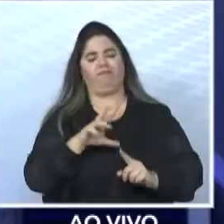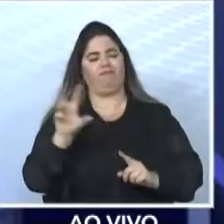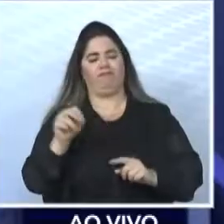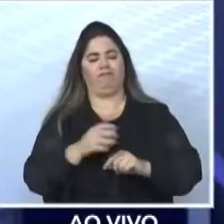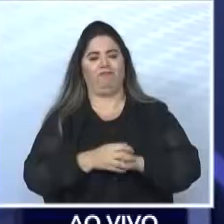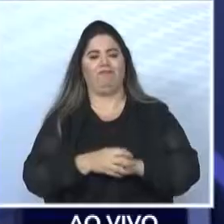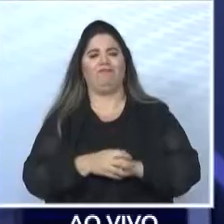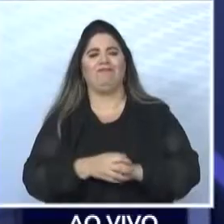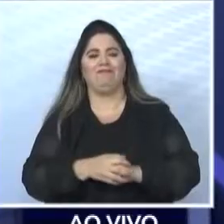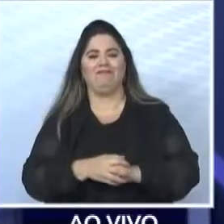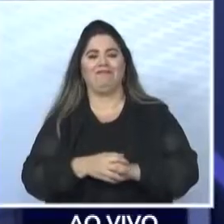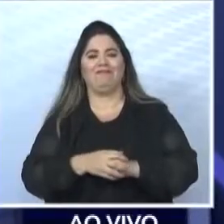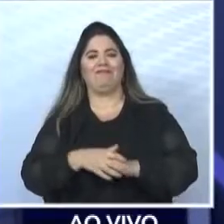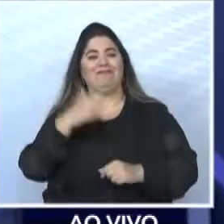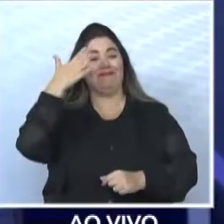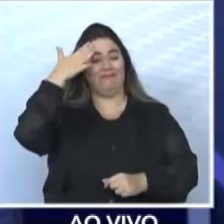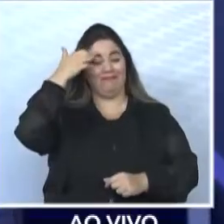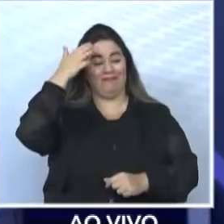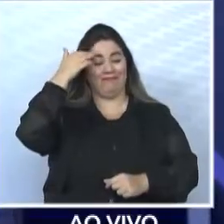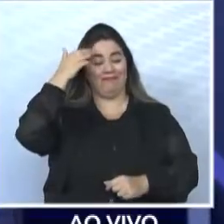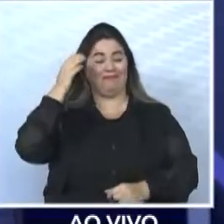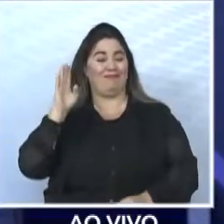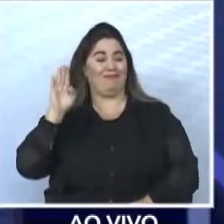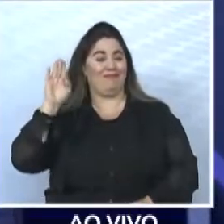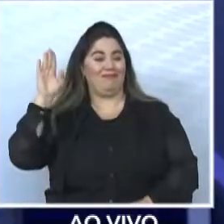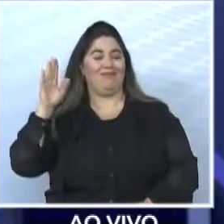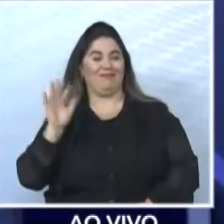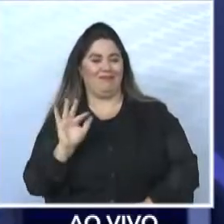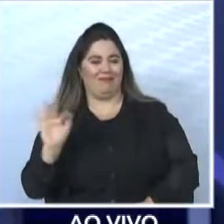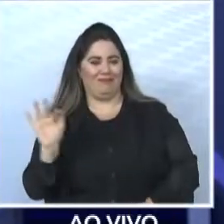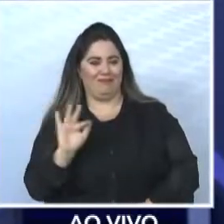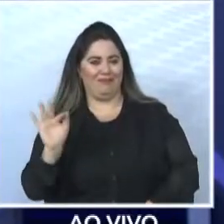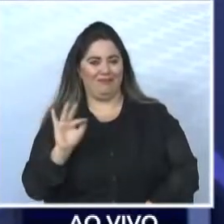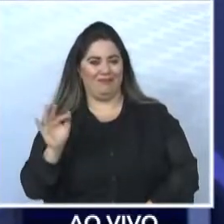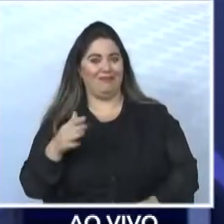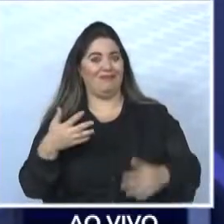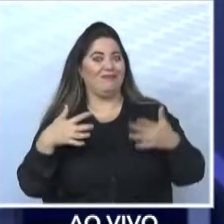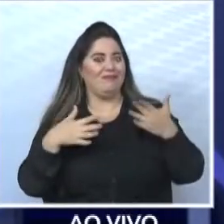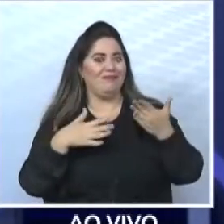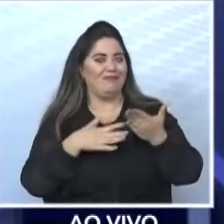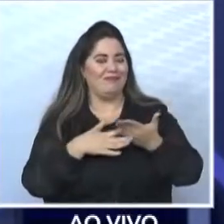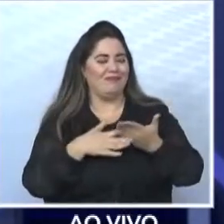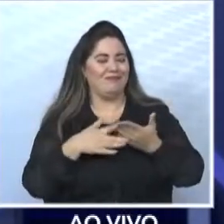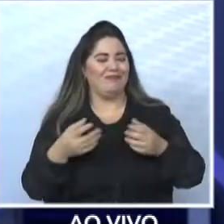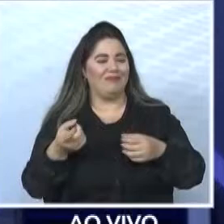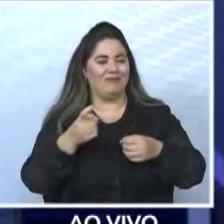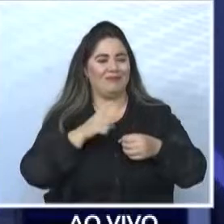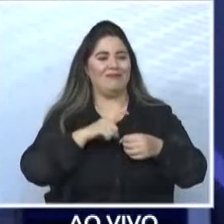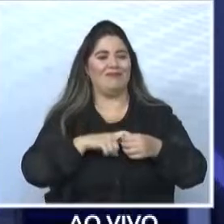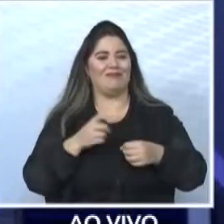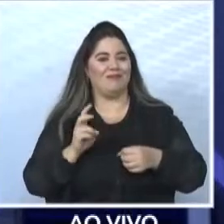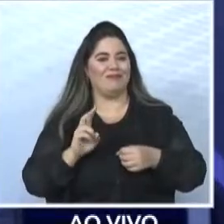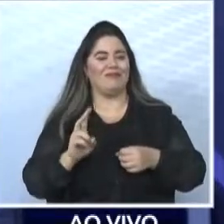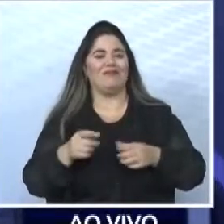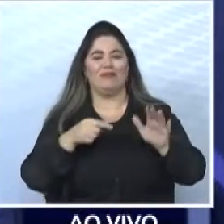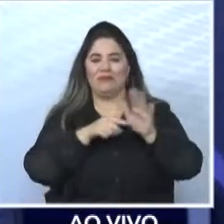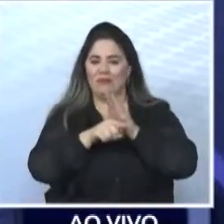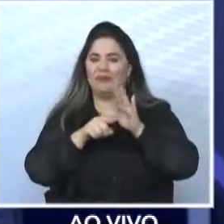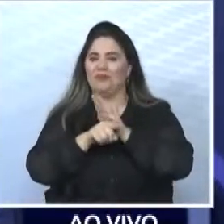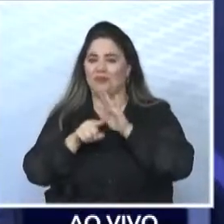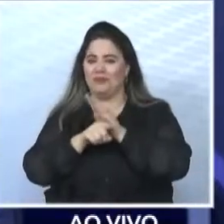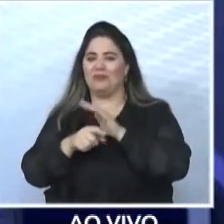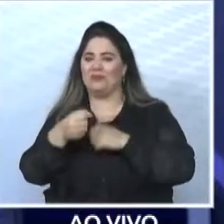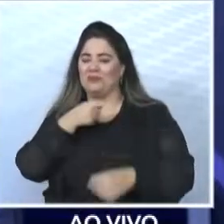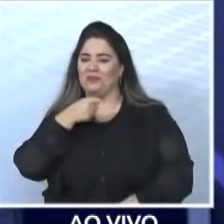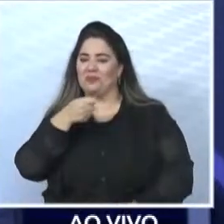candidato à Prefeitura de Franca, está com a gente no debate. Vou rapidinho para o intervalo e, na volta, a gente segue com mais perguntas aqui nessa entrevista com